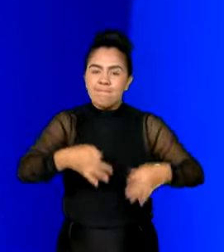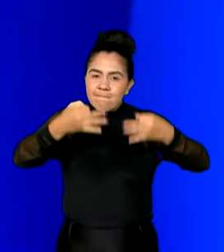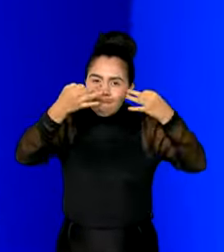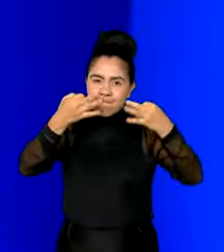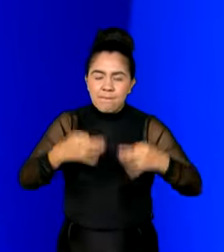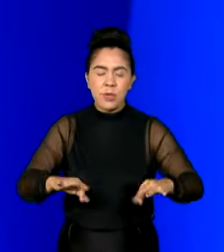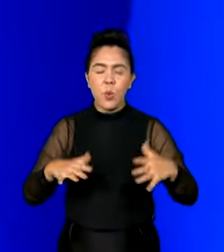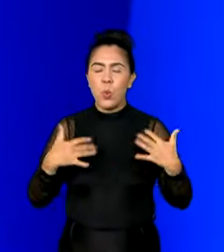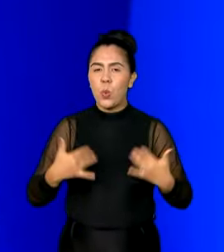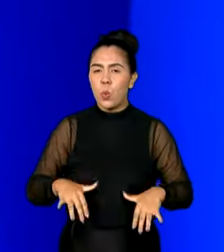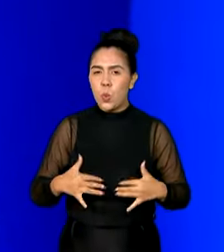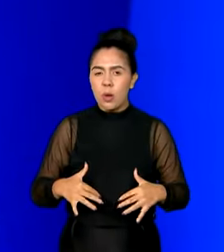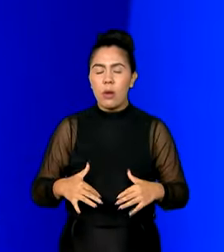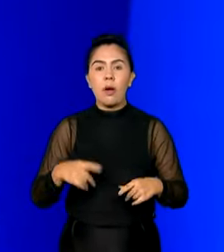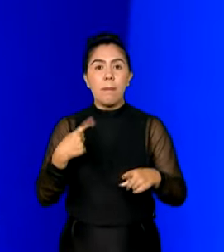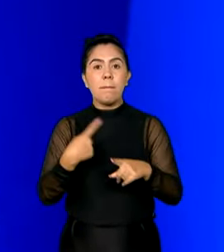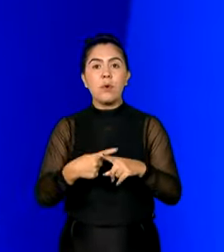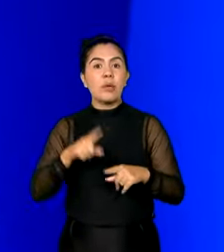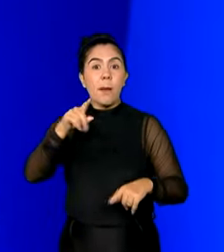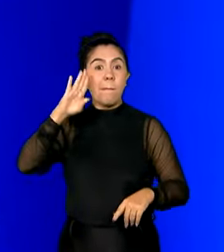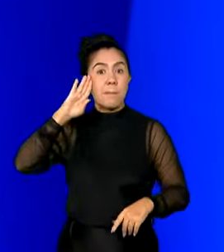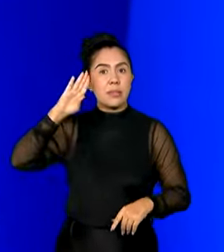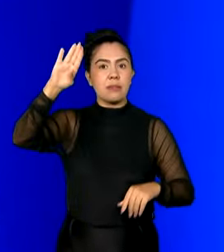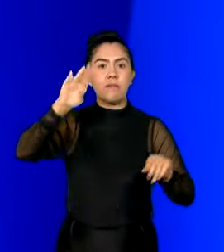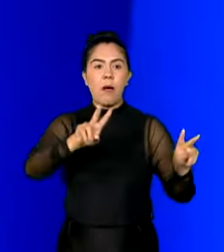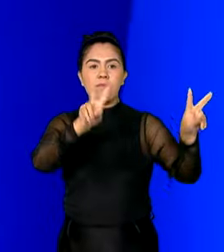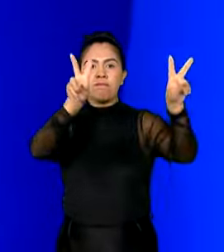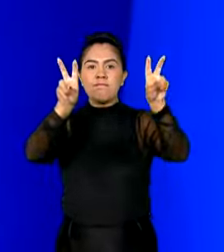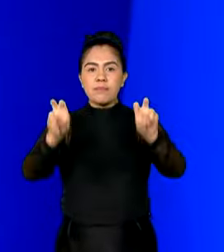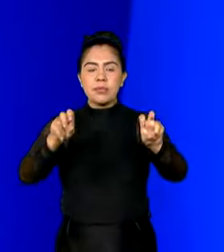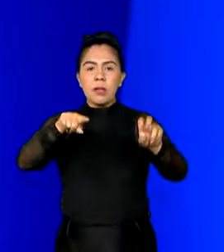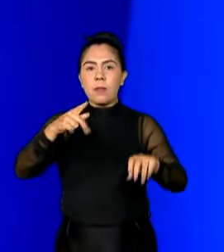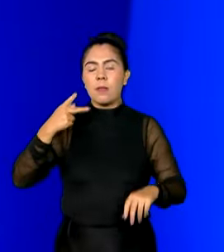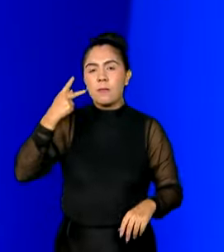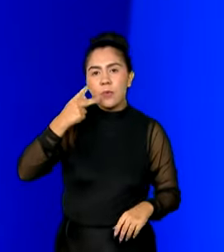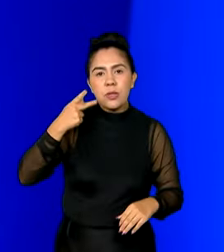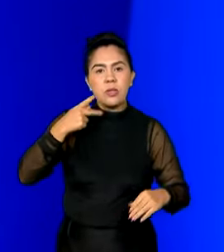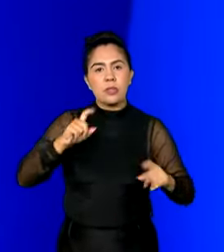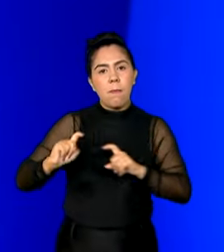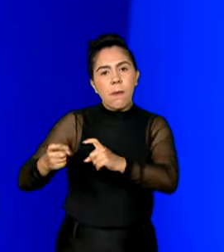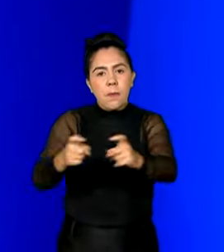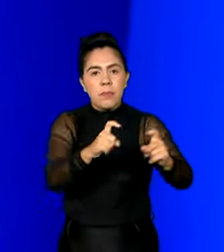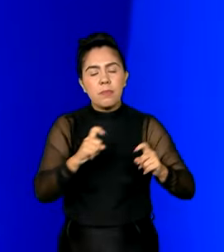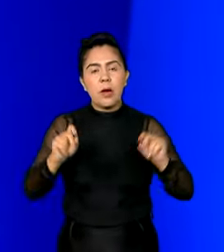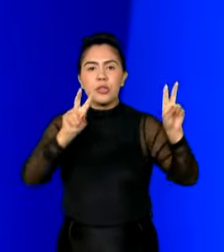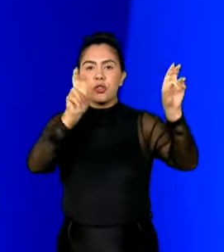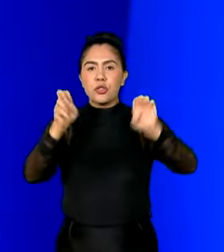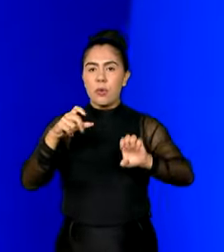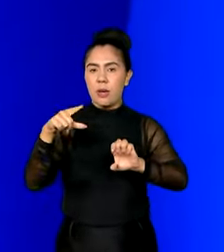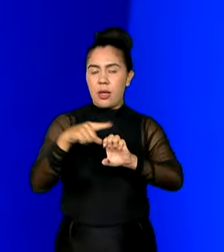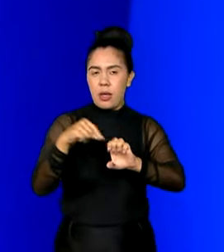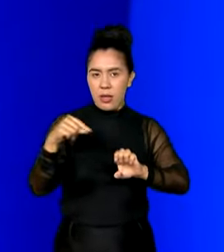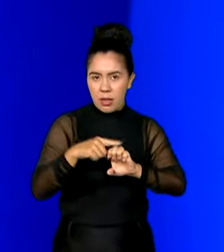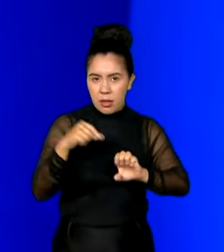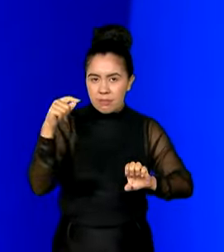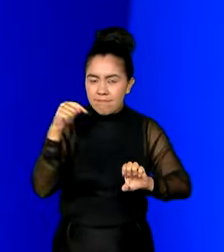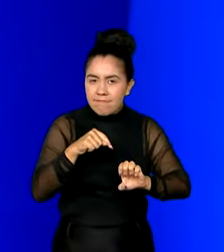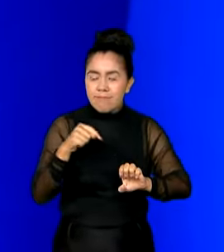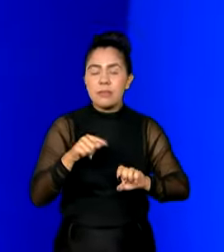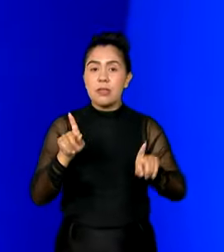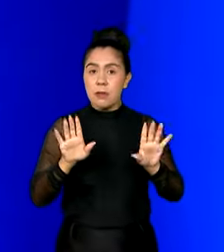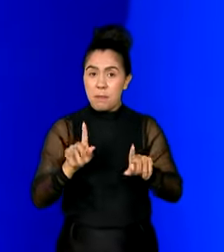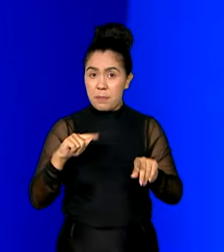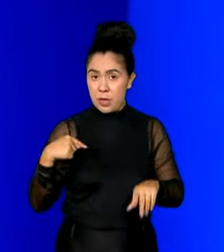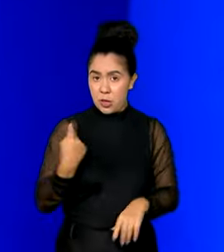porque coloca no centro do debate político do governo a questão do micro e pequeno empreendedor e para nós,